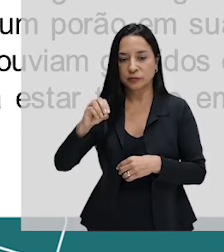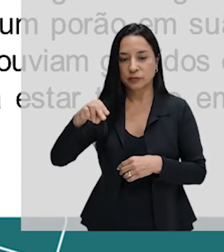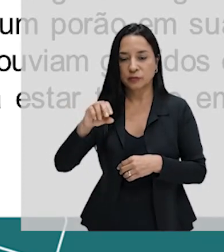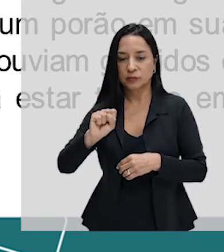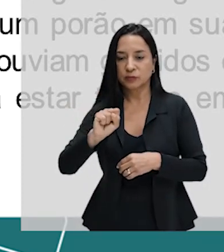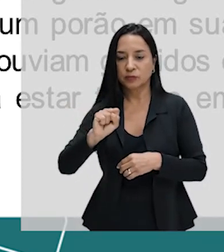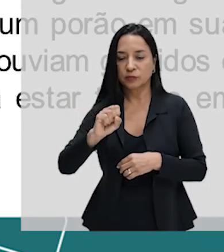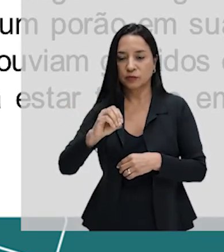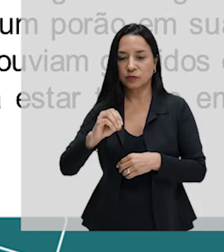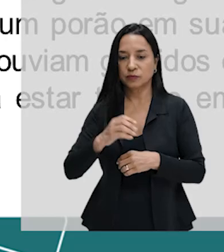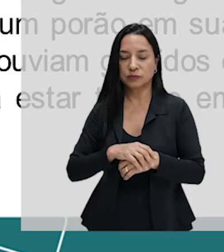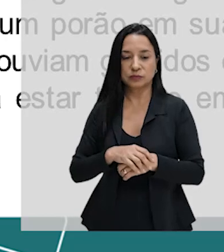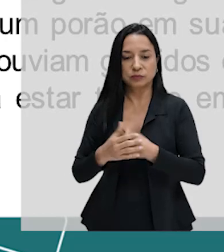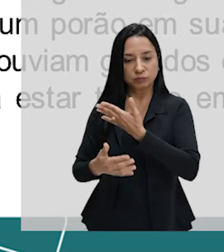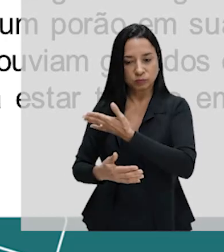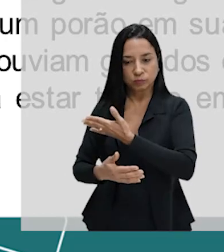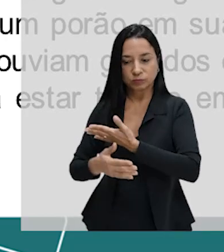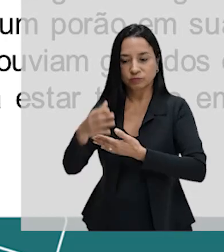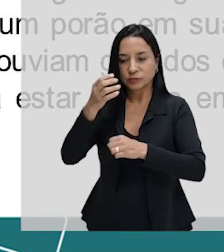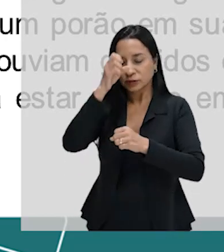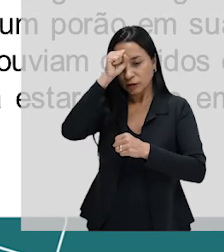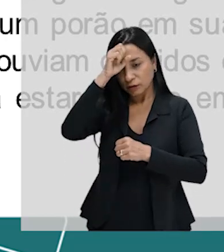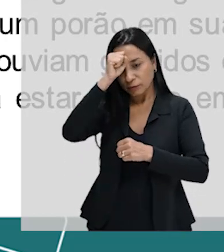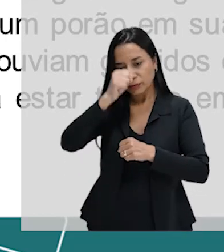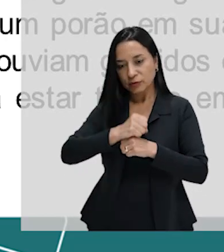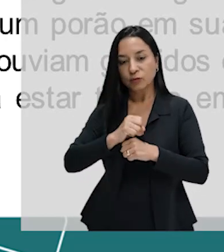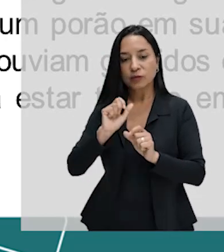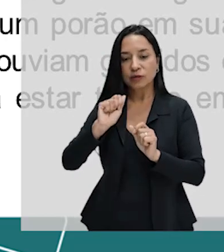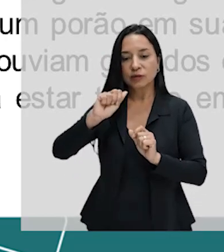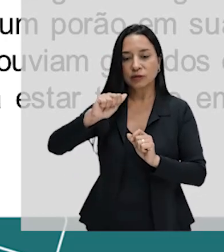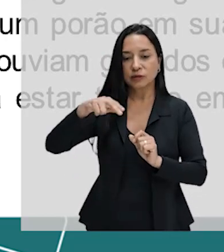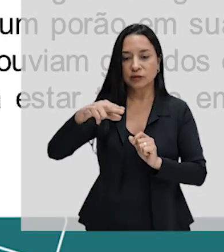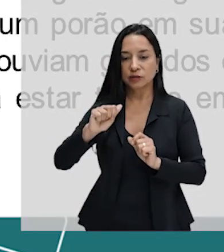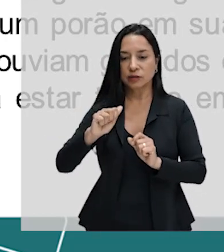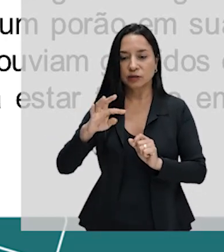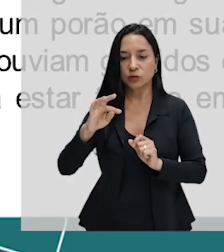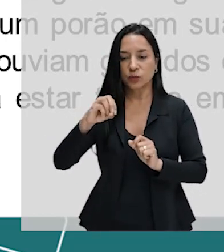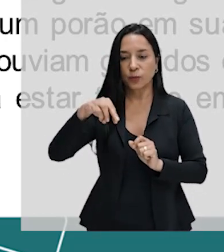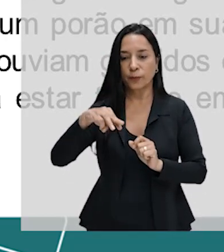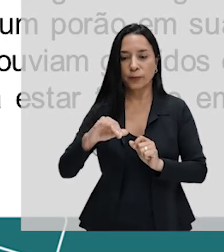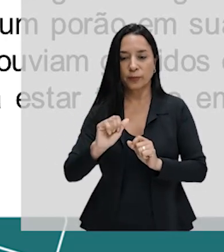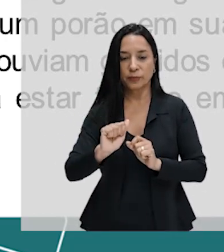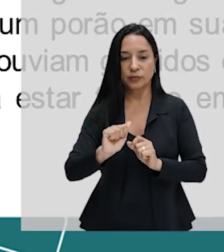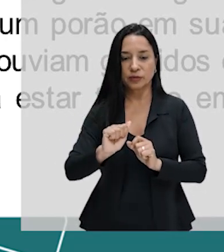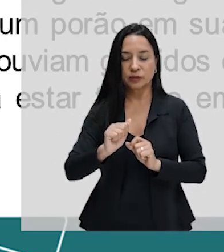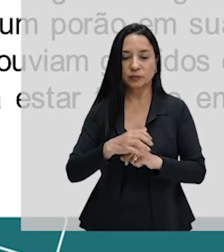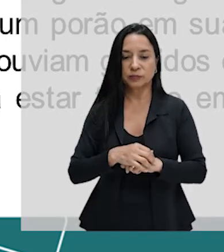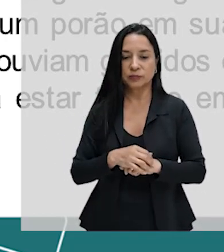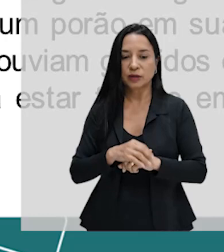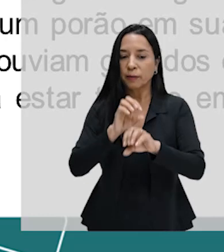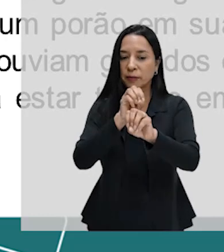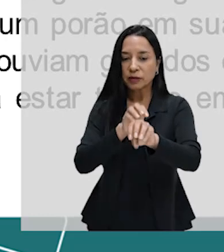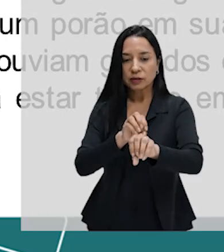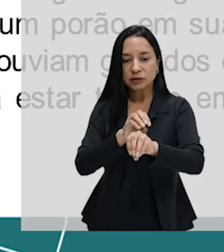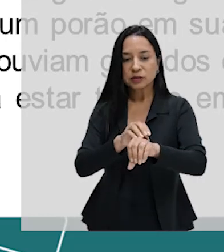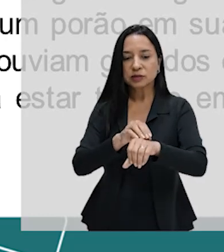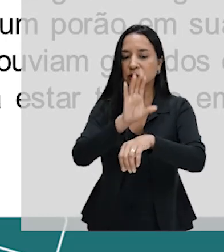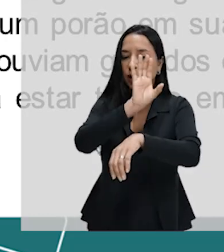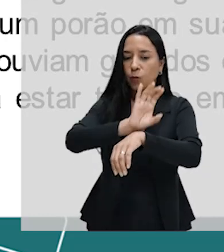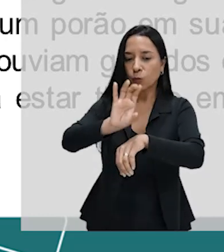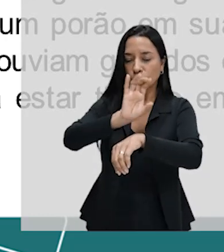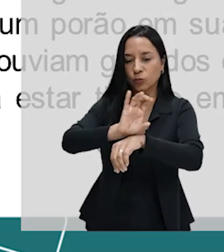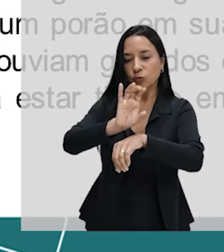aprendeu anatomia em Itália, chegou à cidade de Valladolid para lecionar um curso de anatomia na Universidade da Cidade.